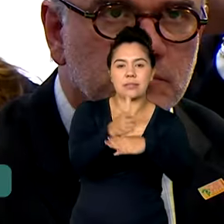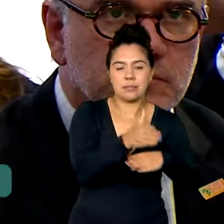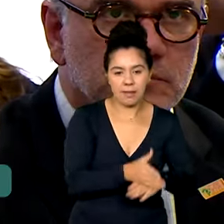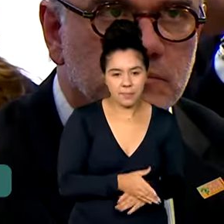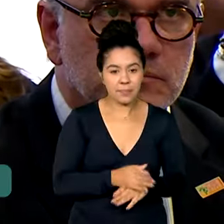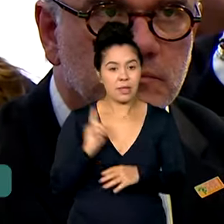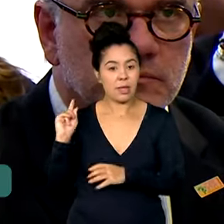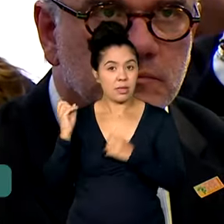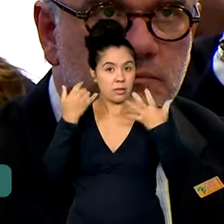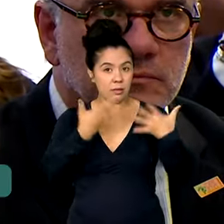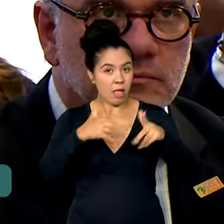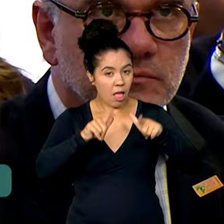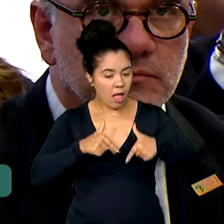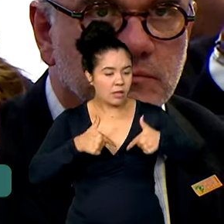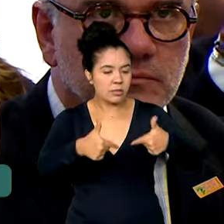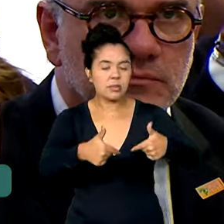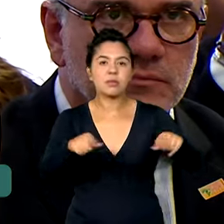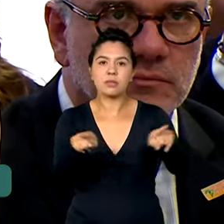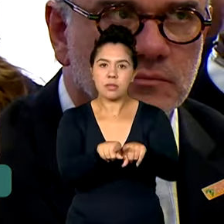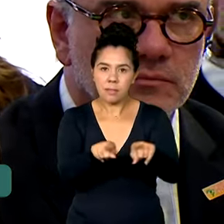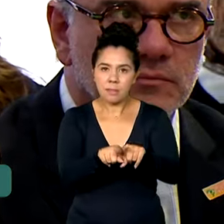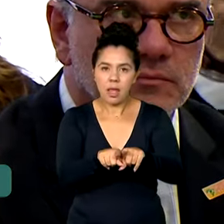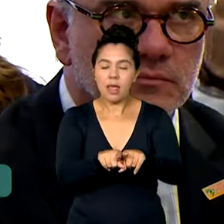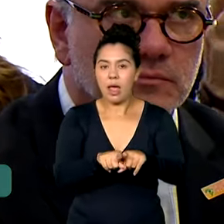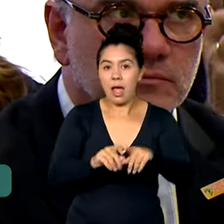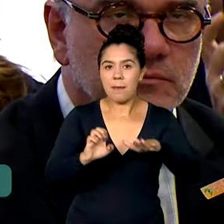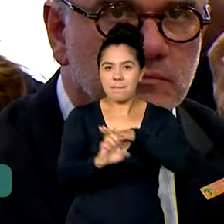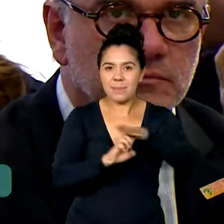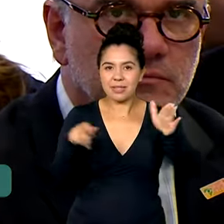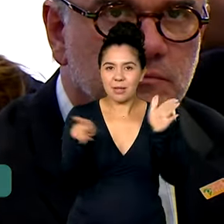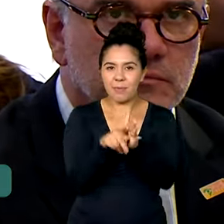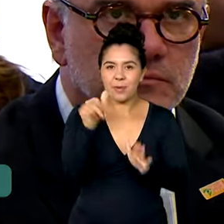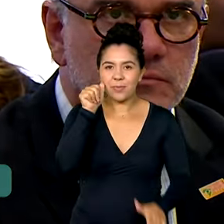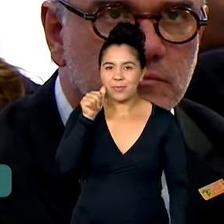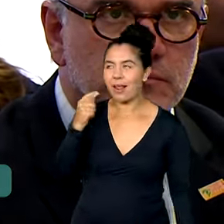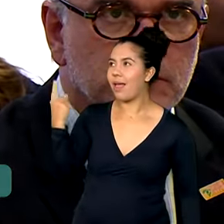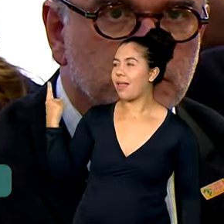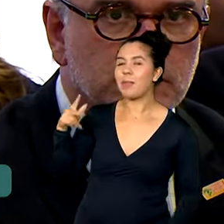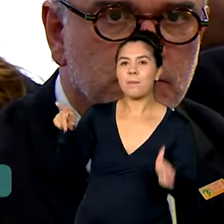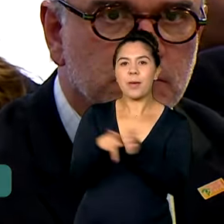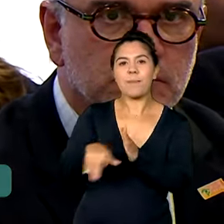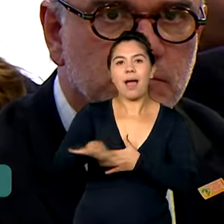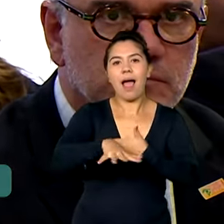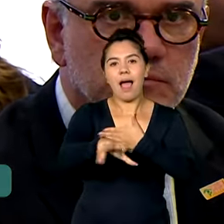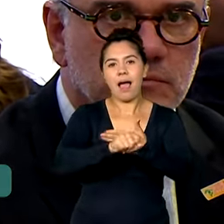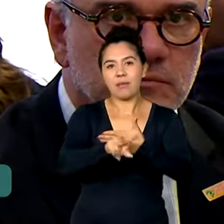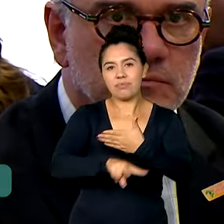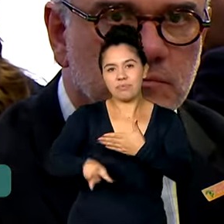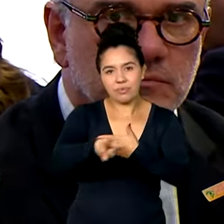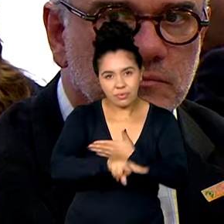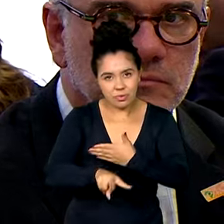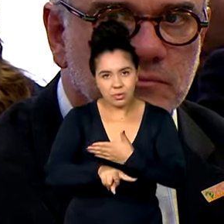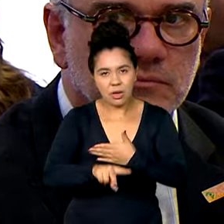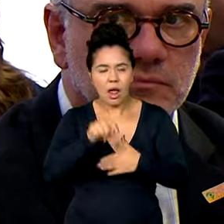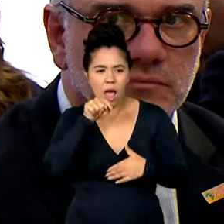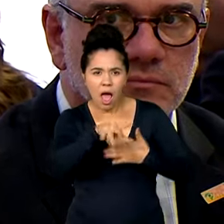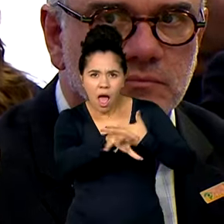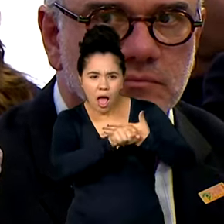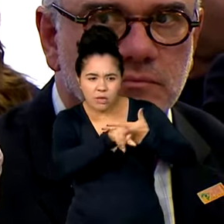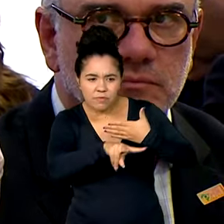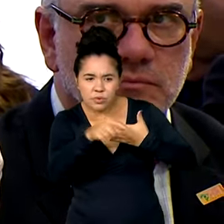Iniciativas que vão ajudar empresas como a Datata, que é do setor audiovisual. O audiovisual não exporta somente